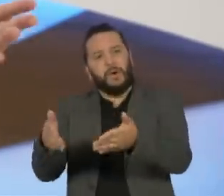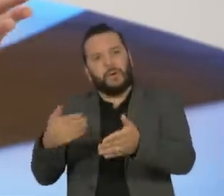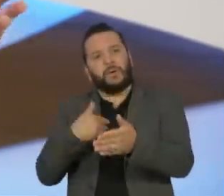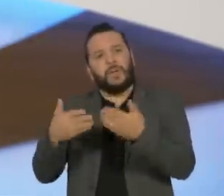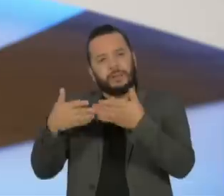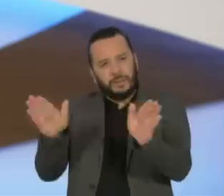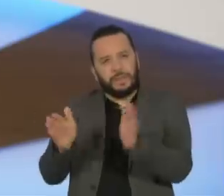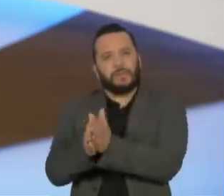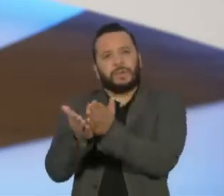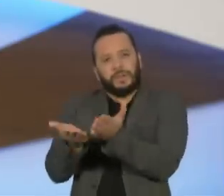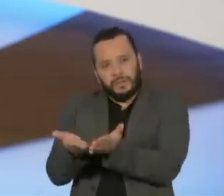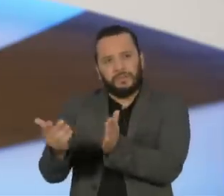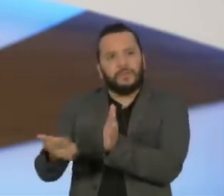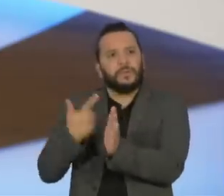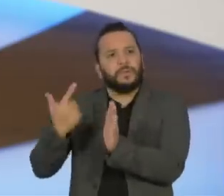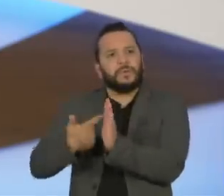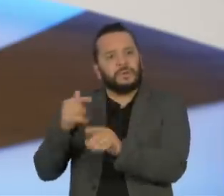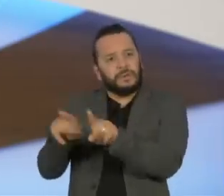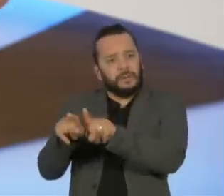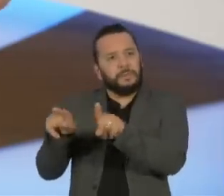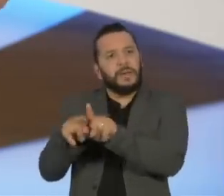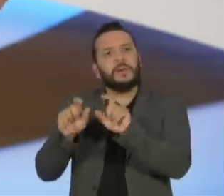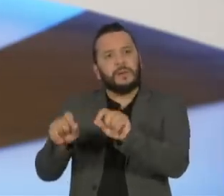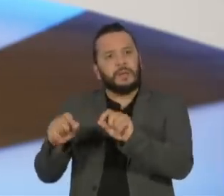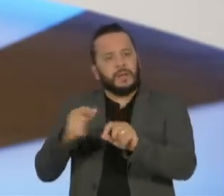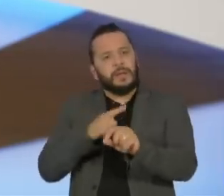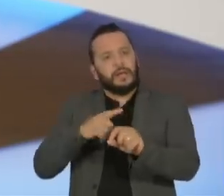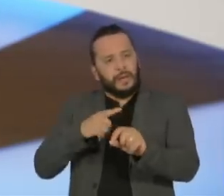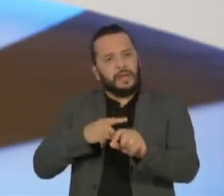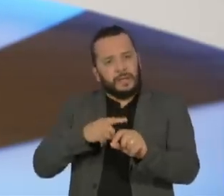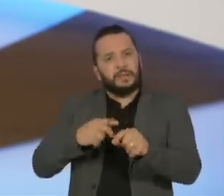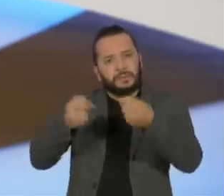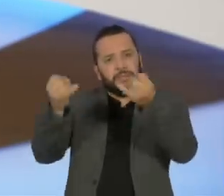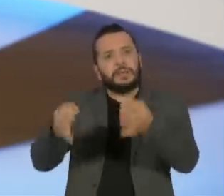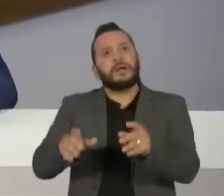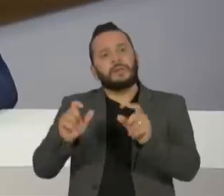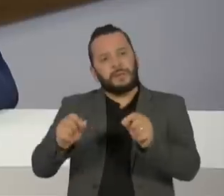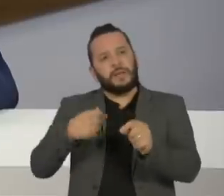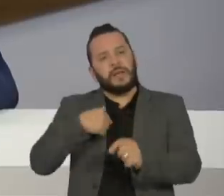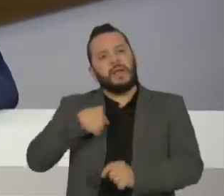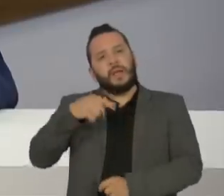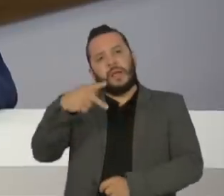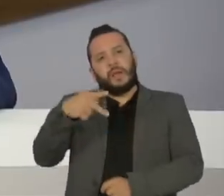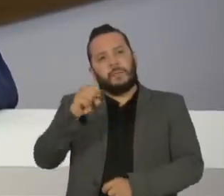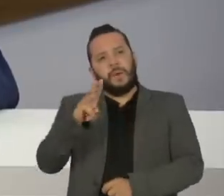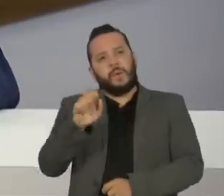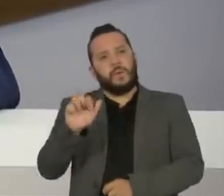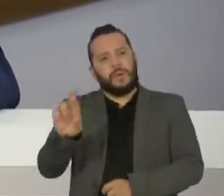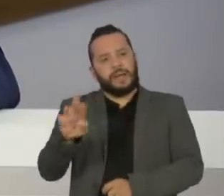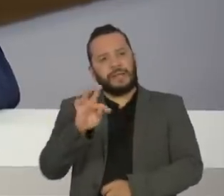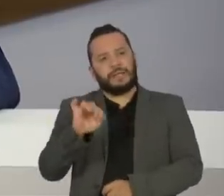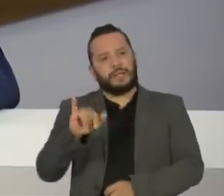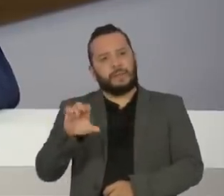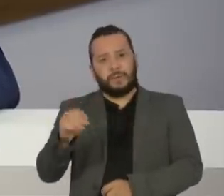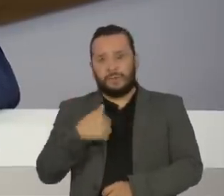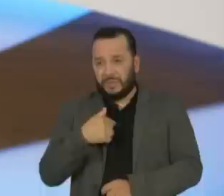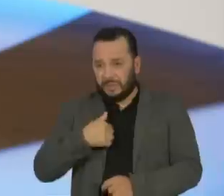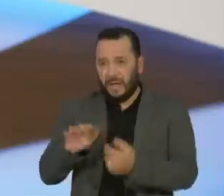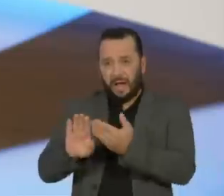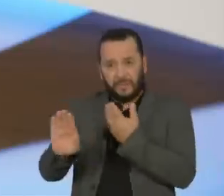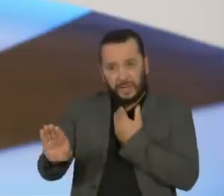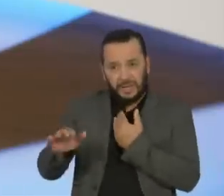lançamento desse livro e estar excursionando com o meu power trio. Sua vontade era se afastar do debate político de fato,